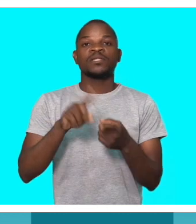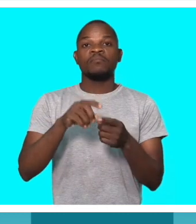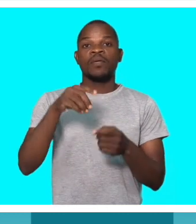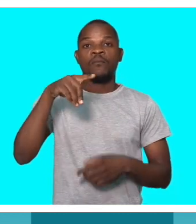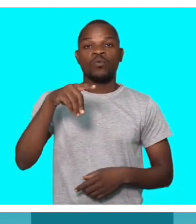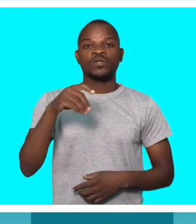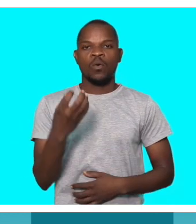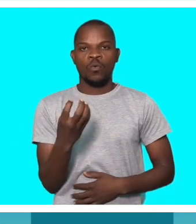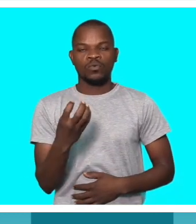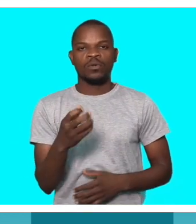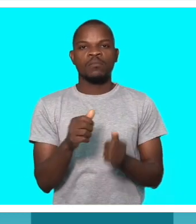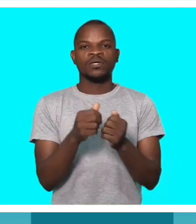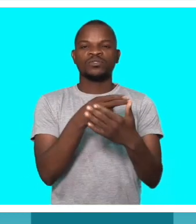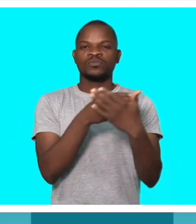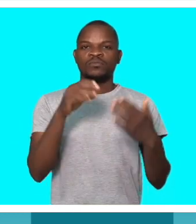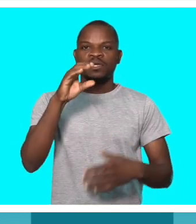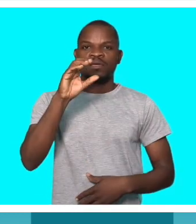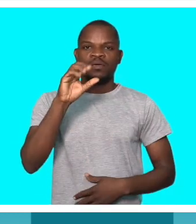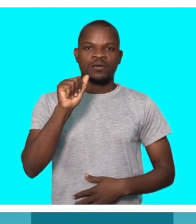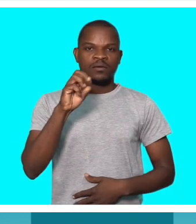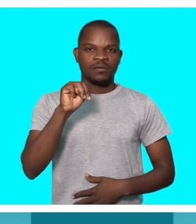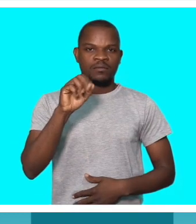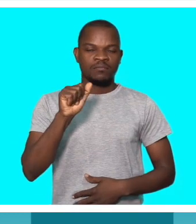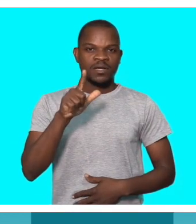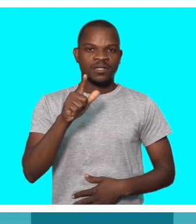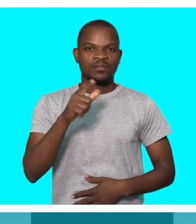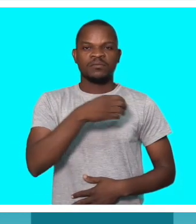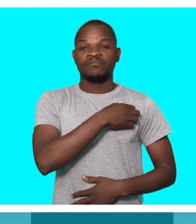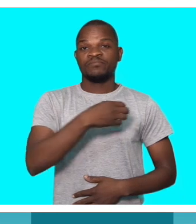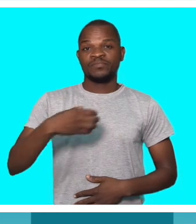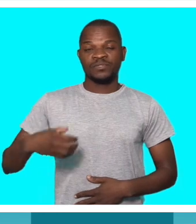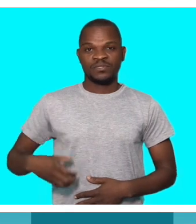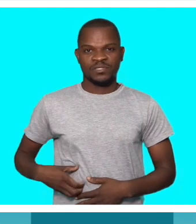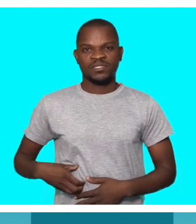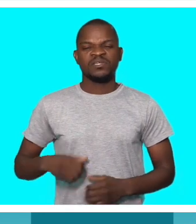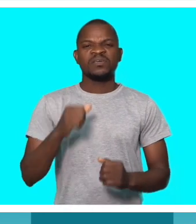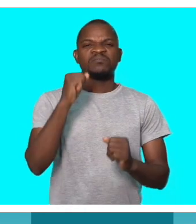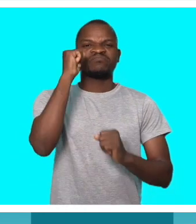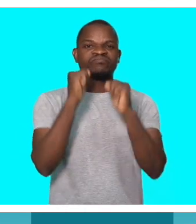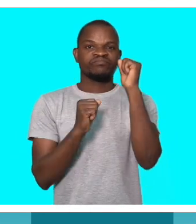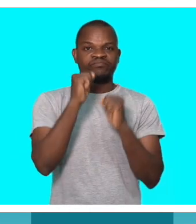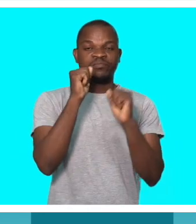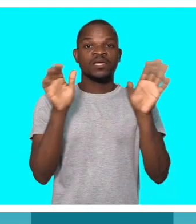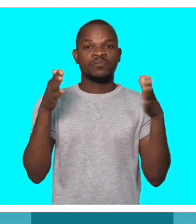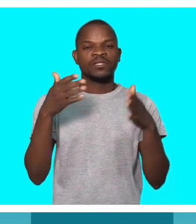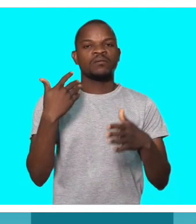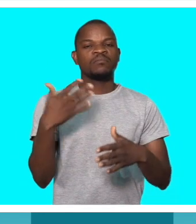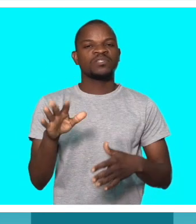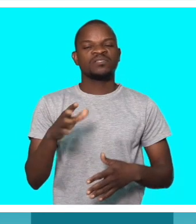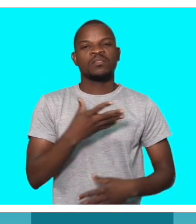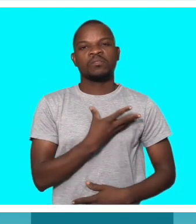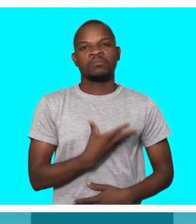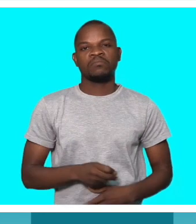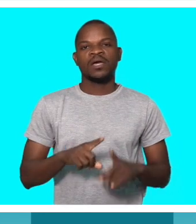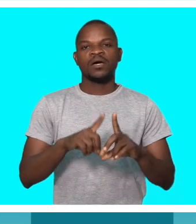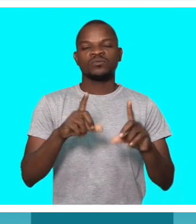Ponta de Ouro. A Mad Camal PCA da CIR Motors lamenta a letidão do governo na